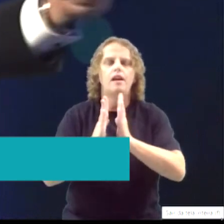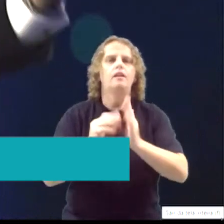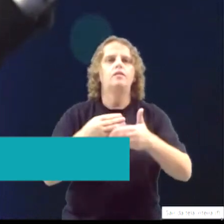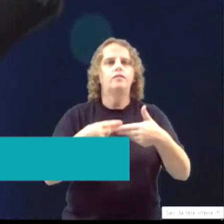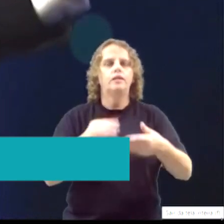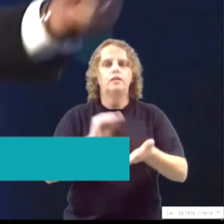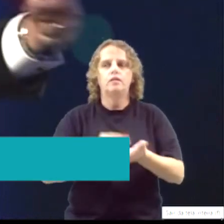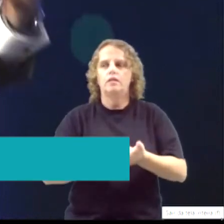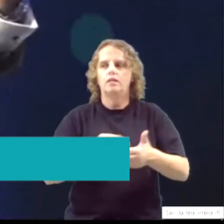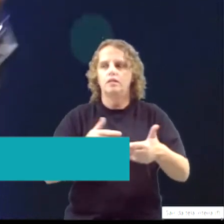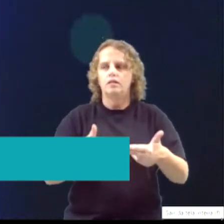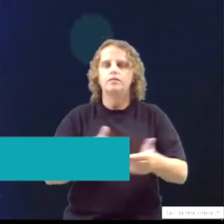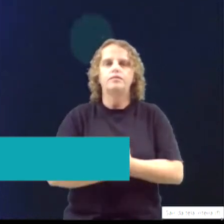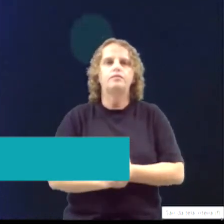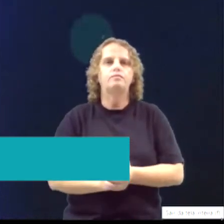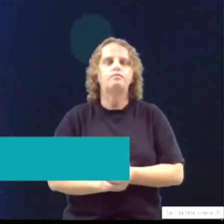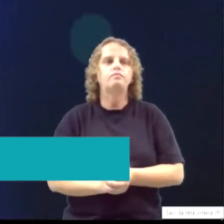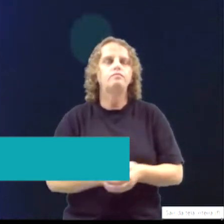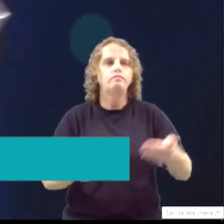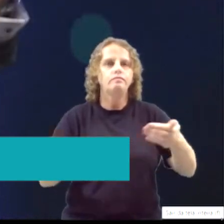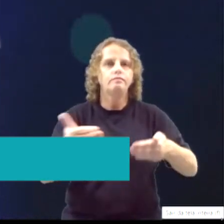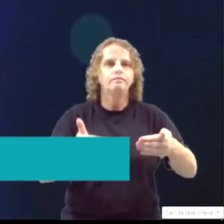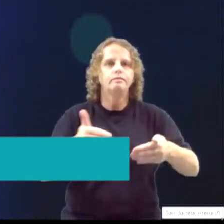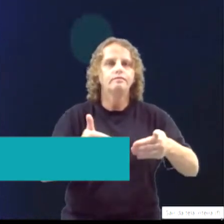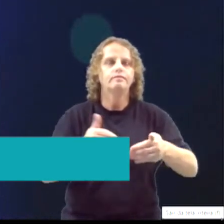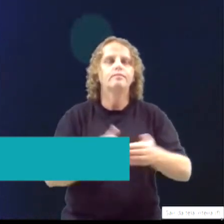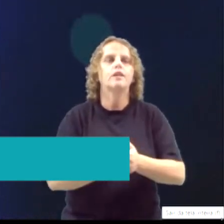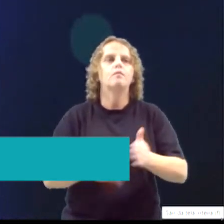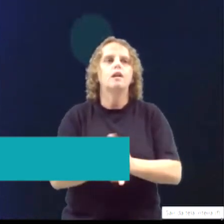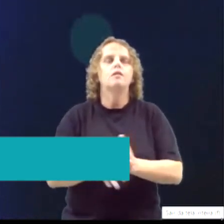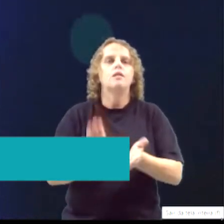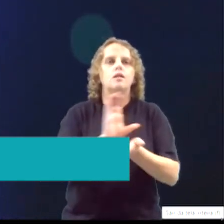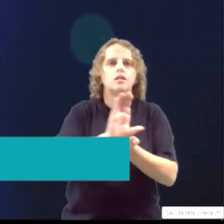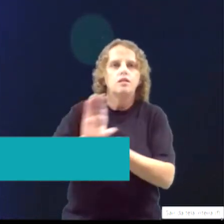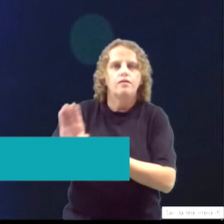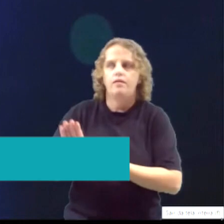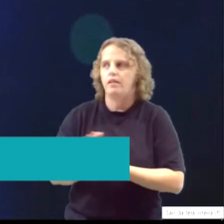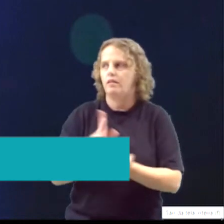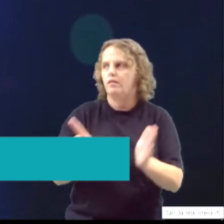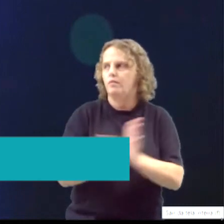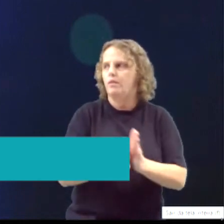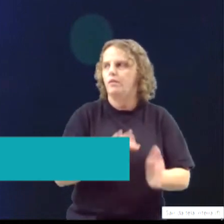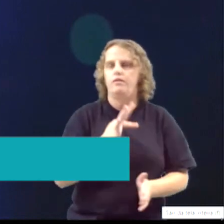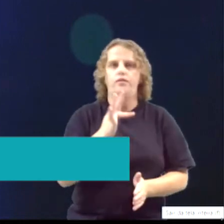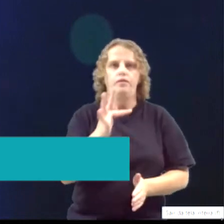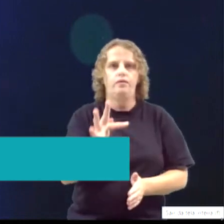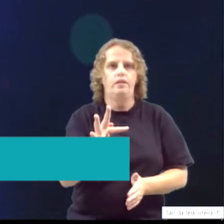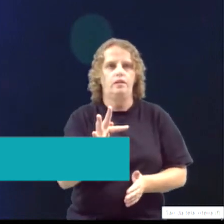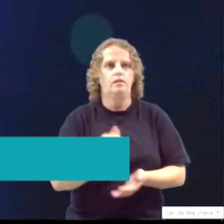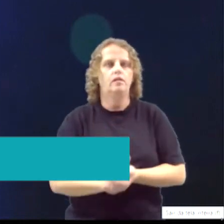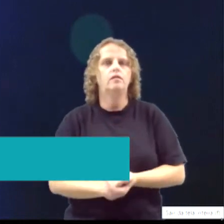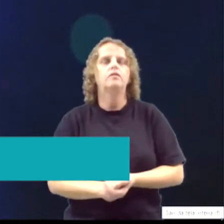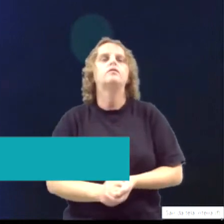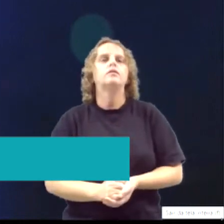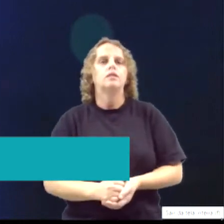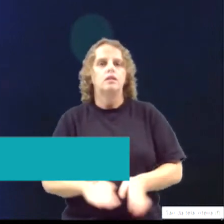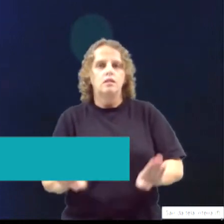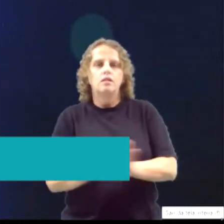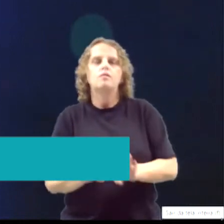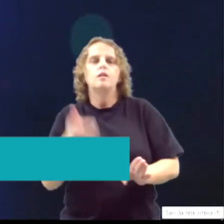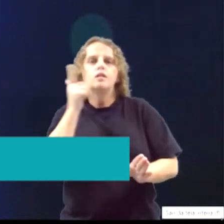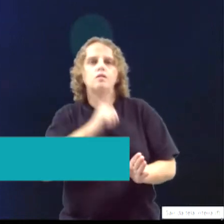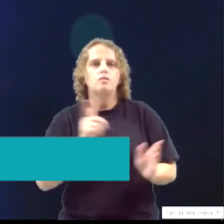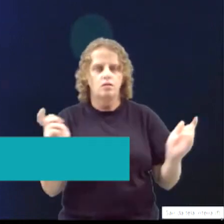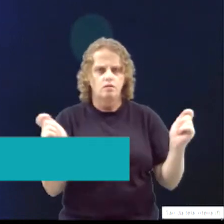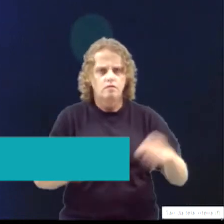emendas e de acesso e de facilitação de recursos federais para que a gente tenha e possa fazer o que eu